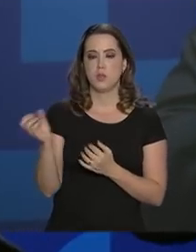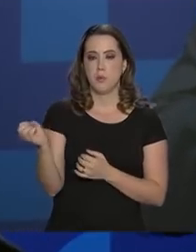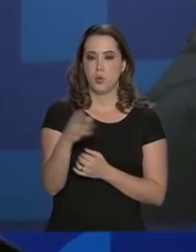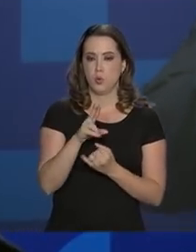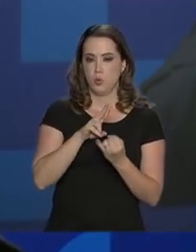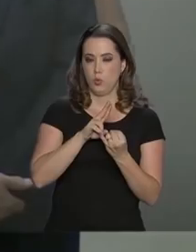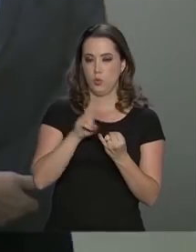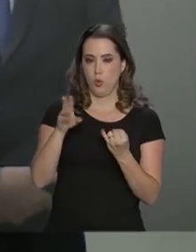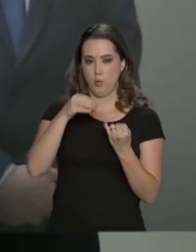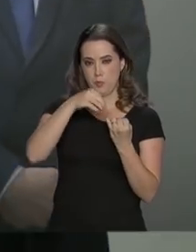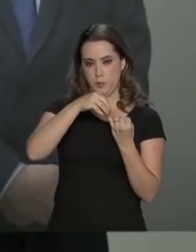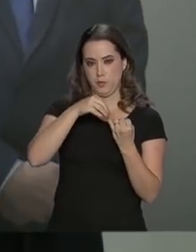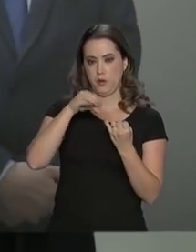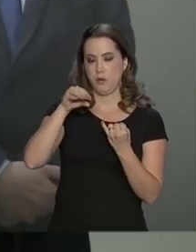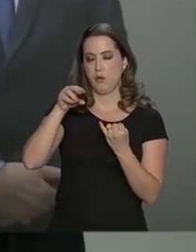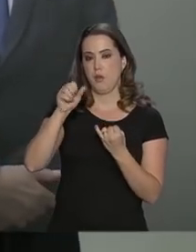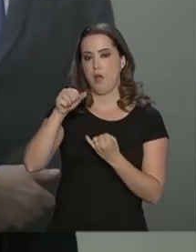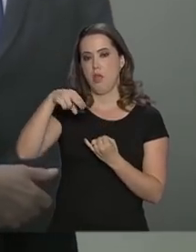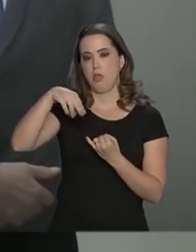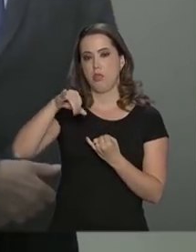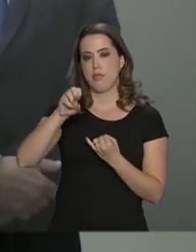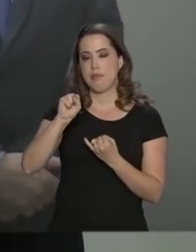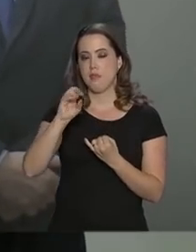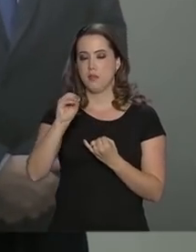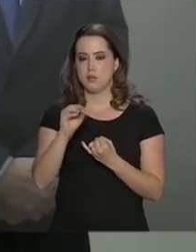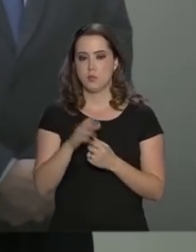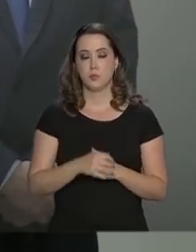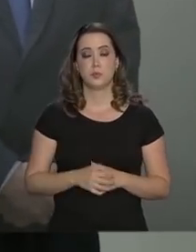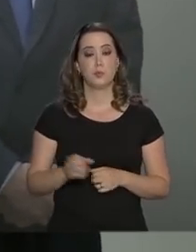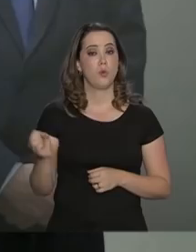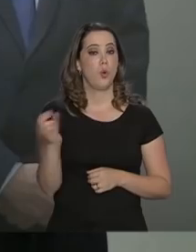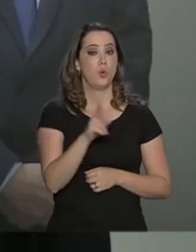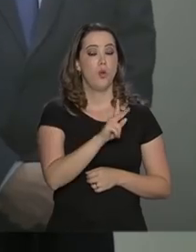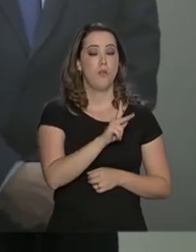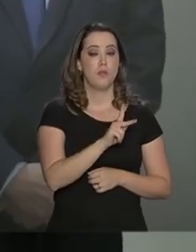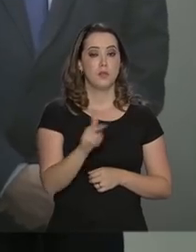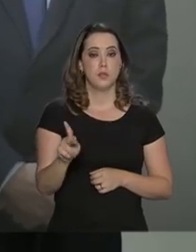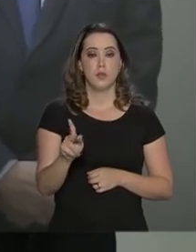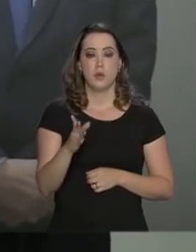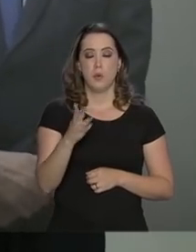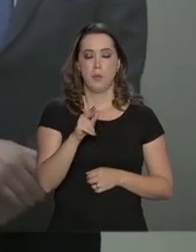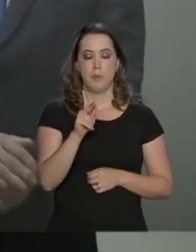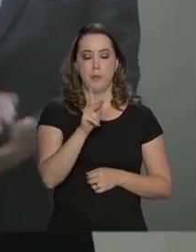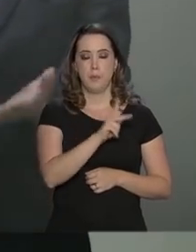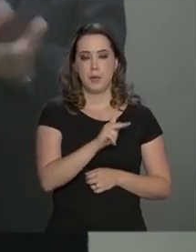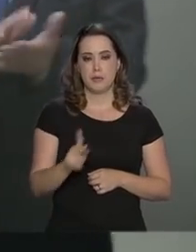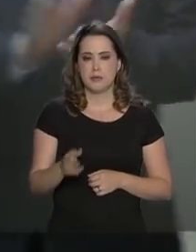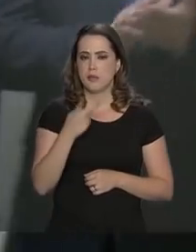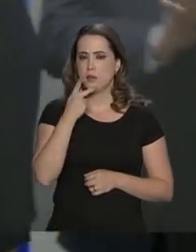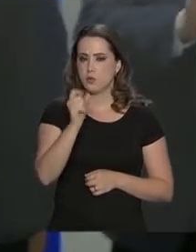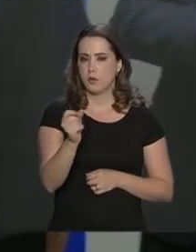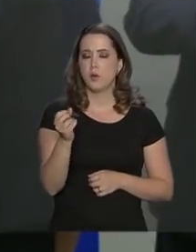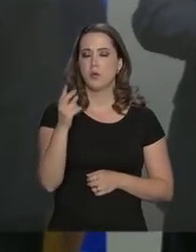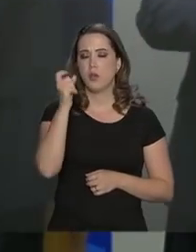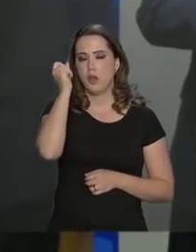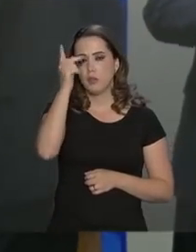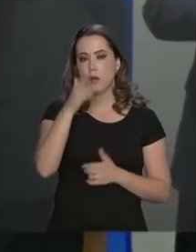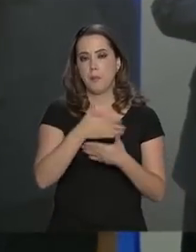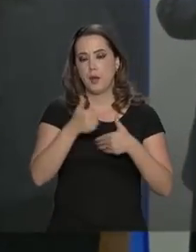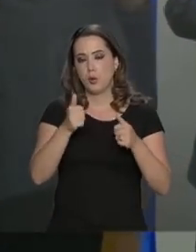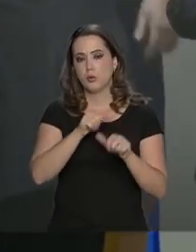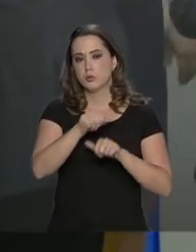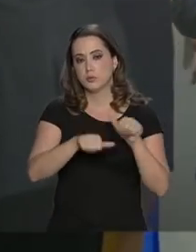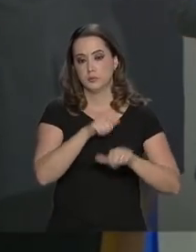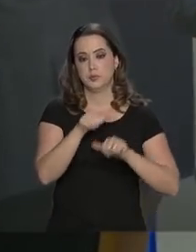Para o novo presidente do Inep, a ideia é melhorar e modernizar os serviços que hoje o Instituto